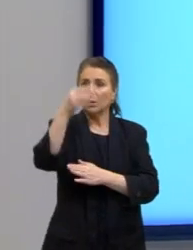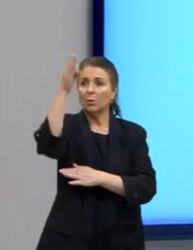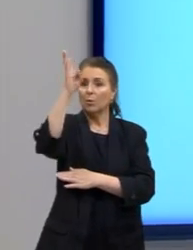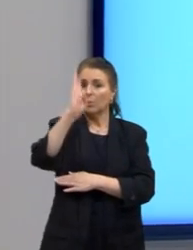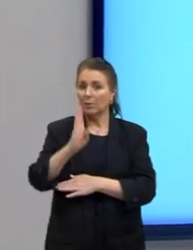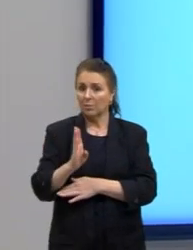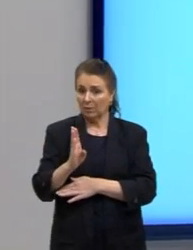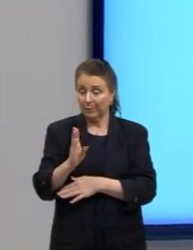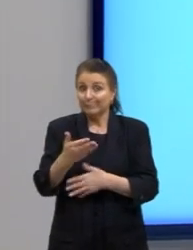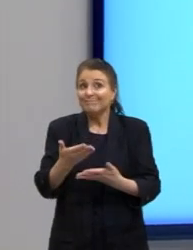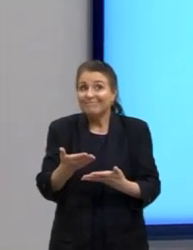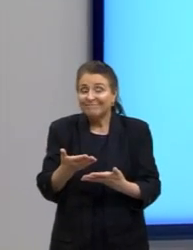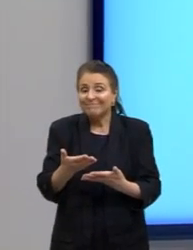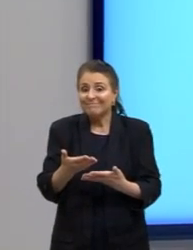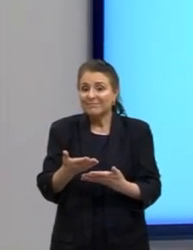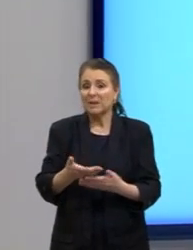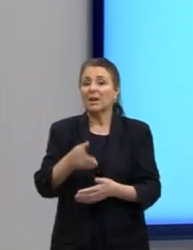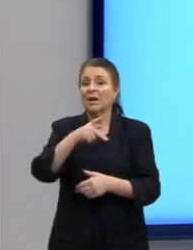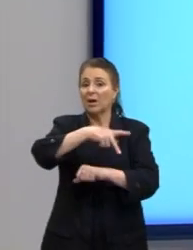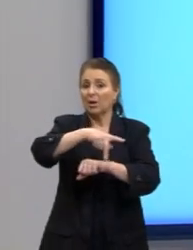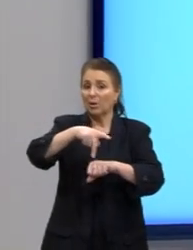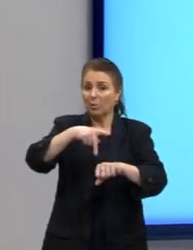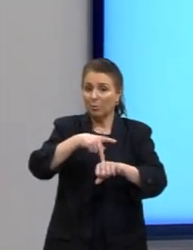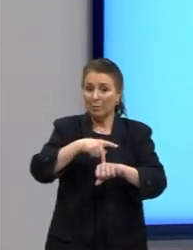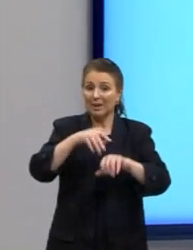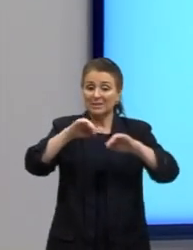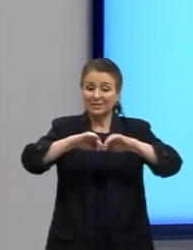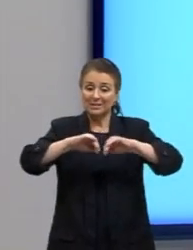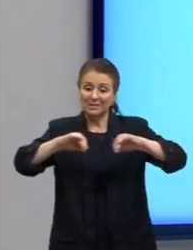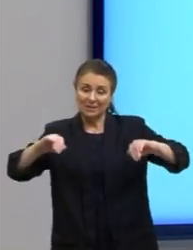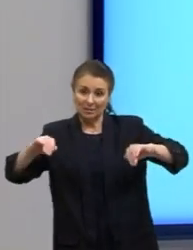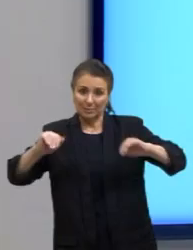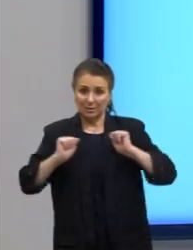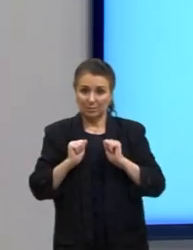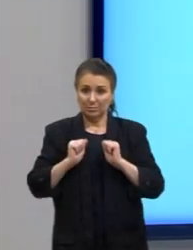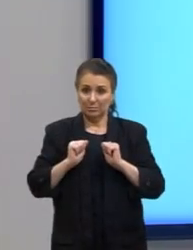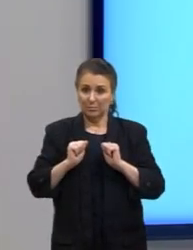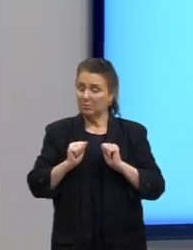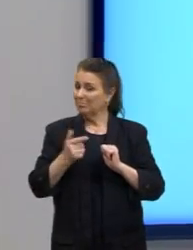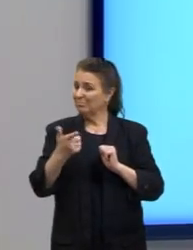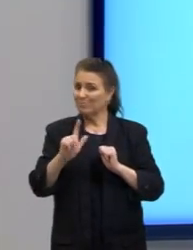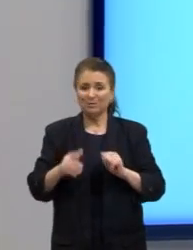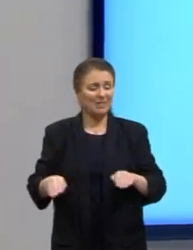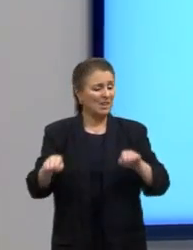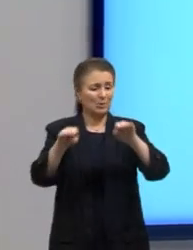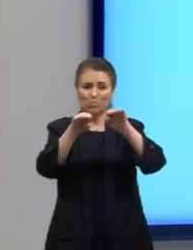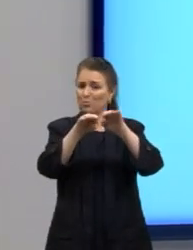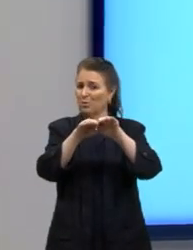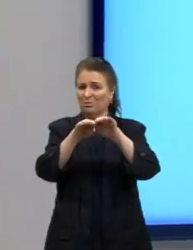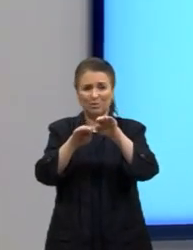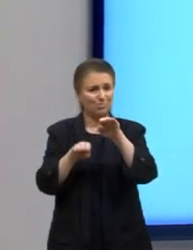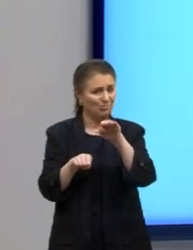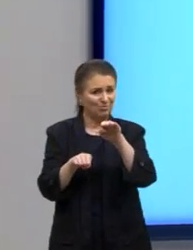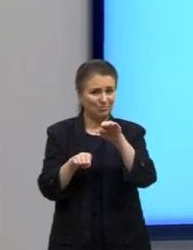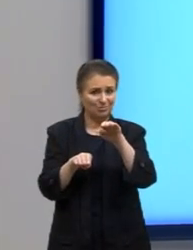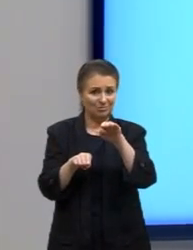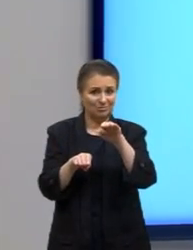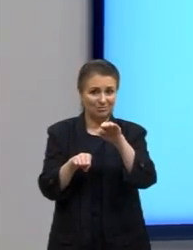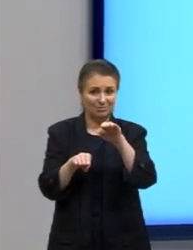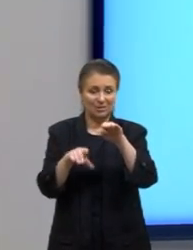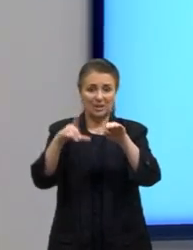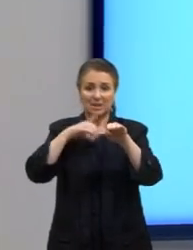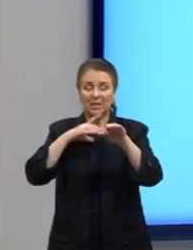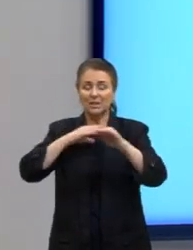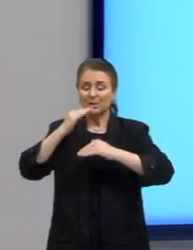infelizmente um país estratificado e desigual eu destaquei aqui para ti porque nesse